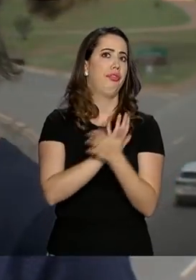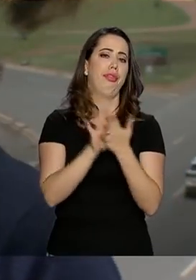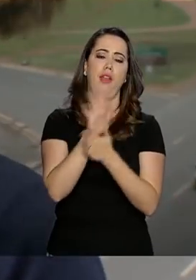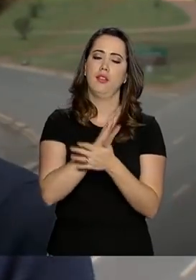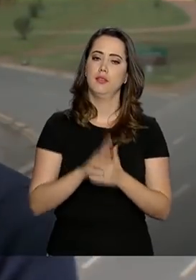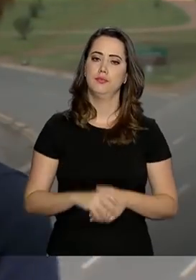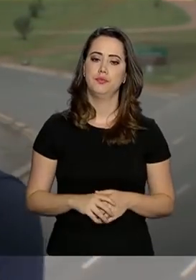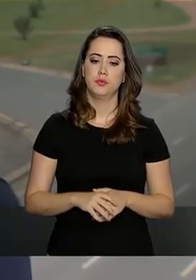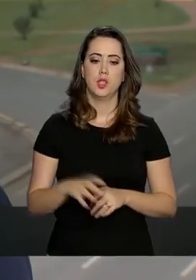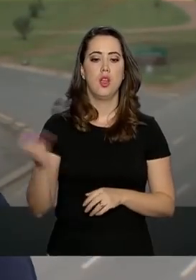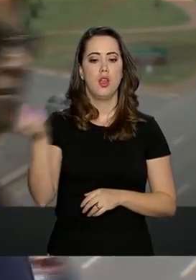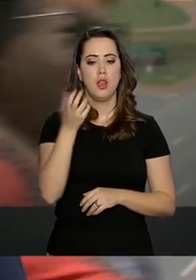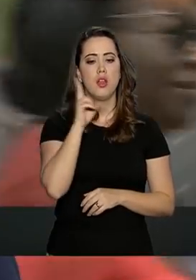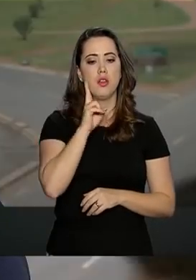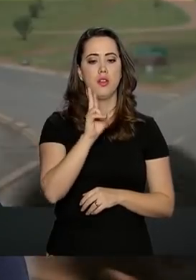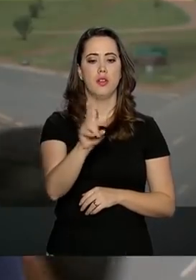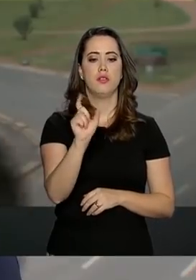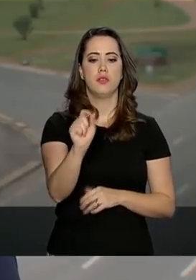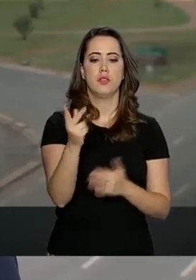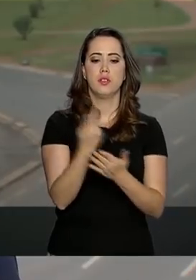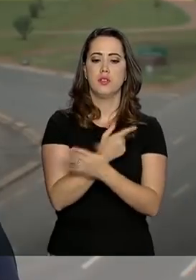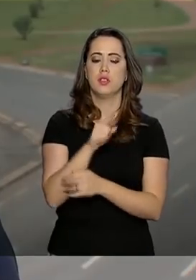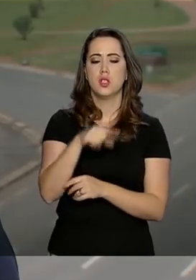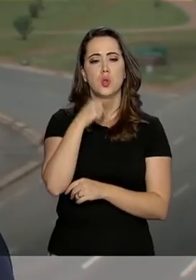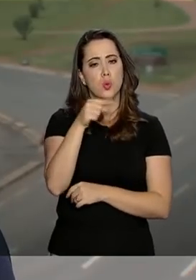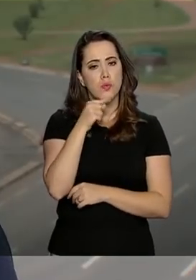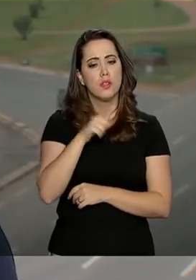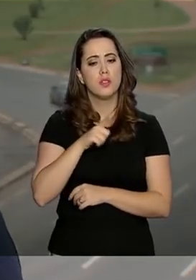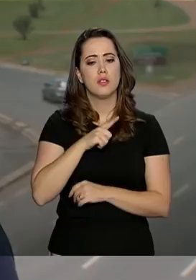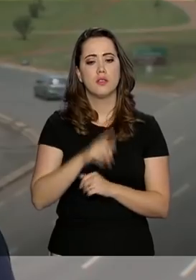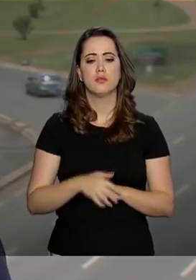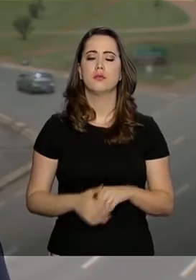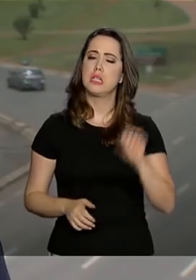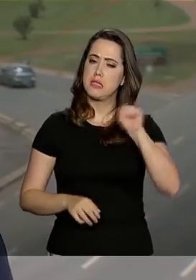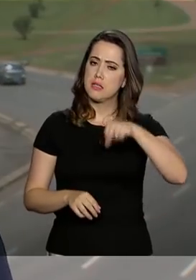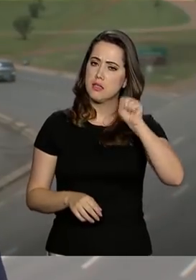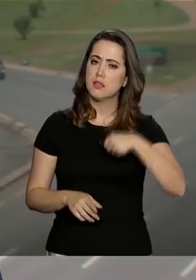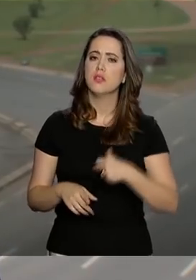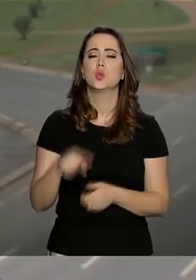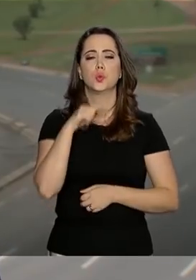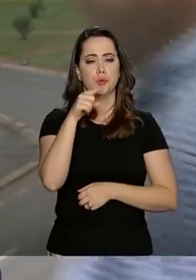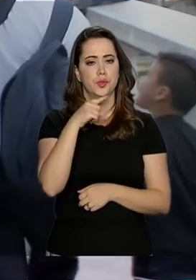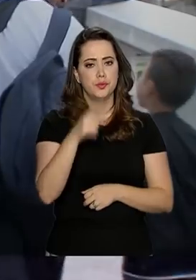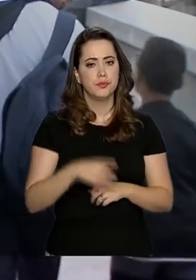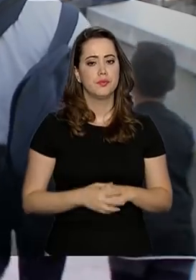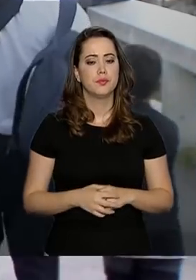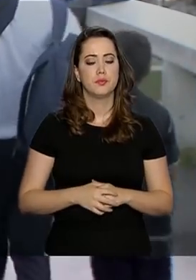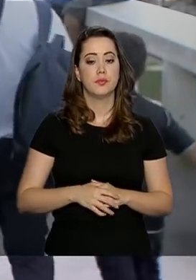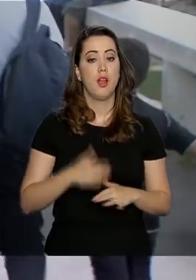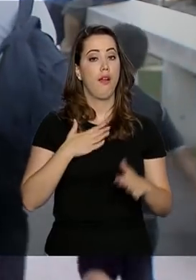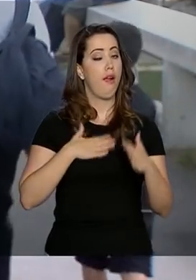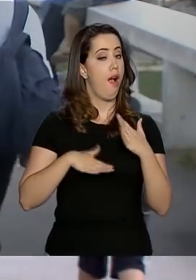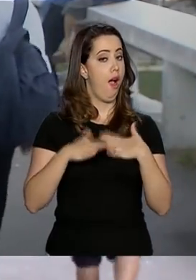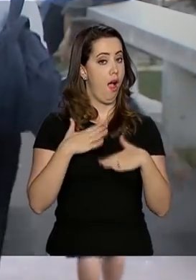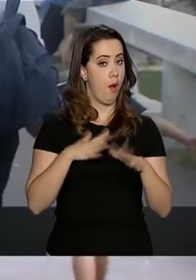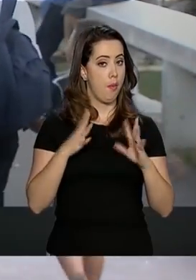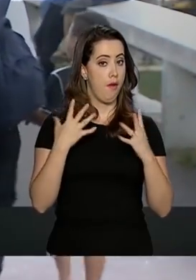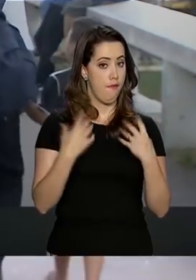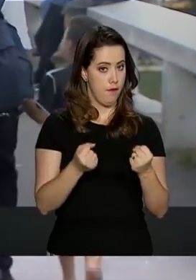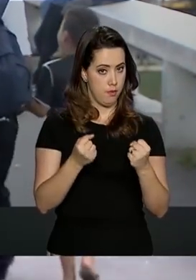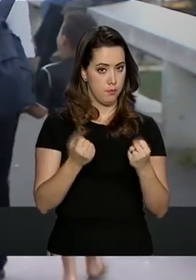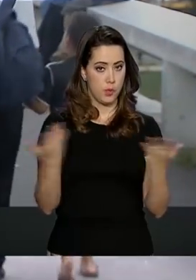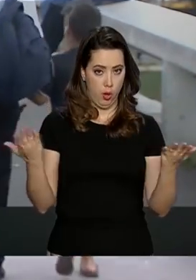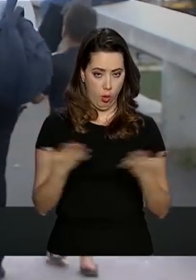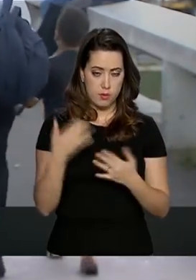quero ver aí no que vai dar. Está com muita dúvida ainda? Sim, bastante. Calma, vamos explicar.